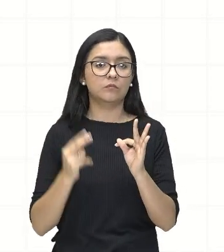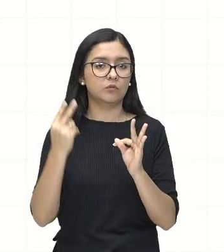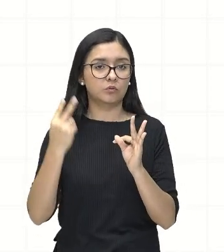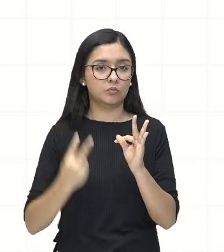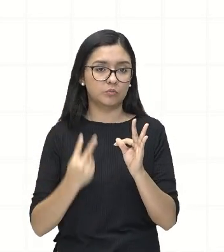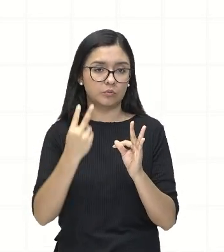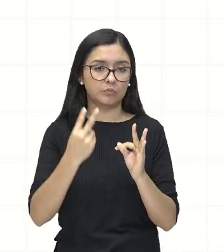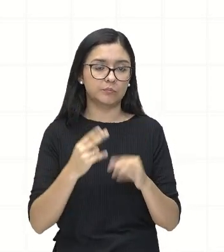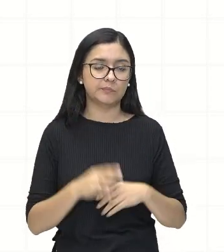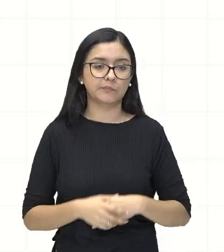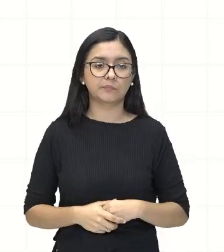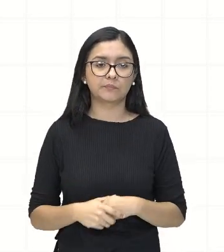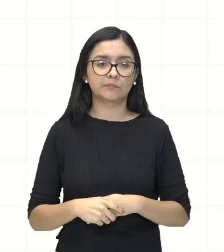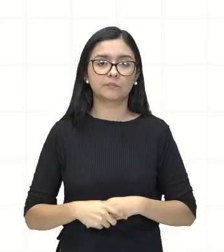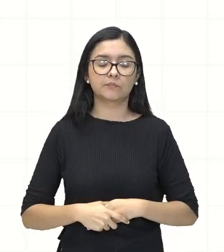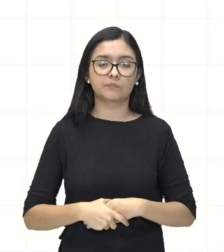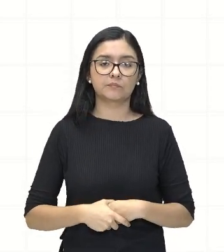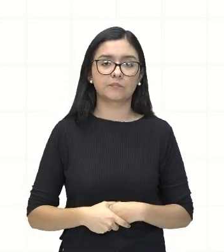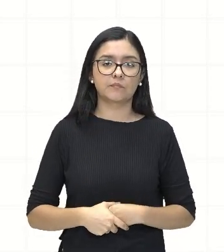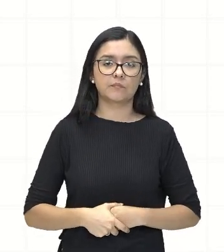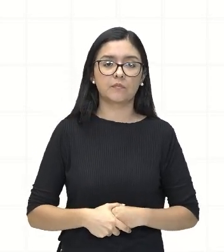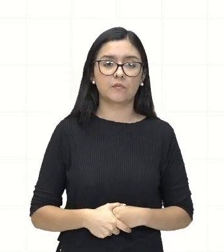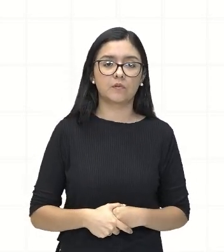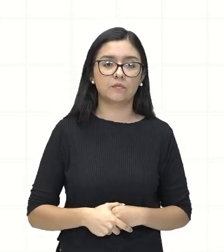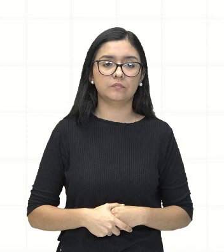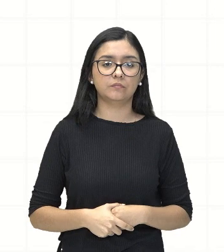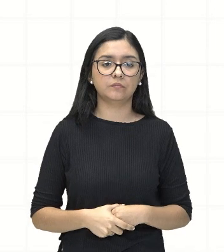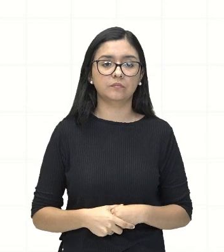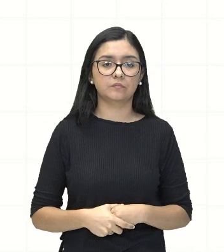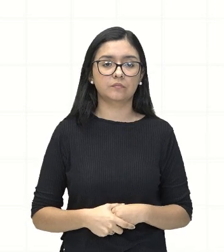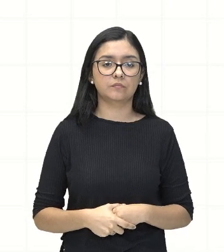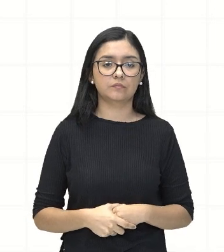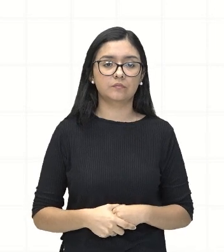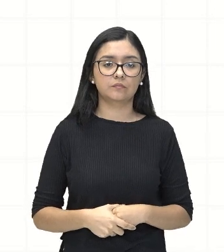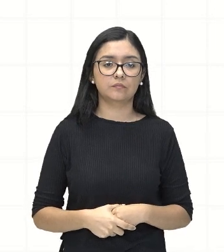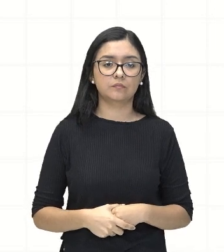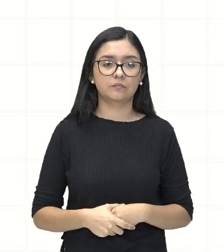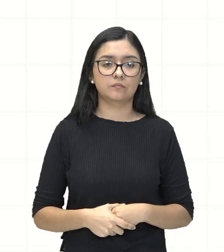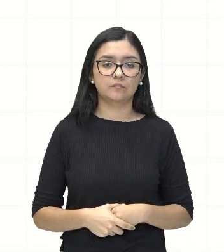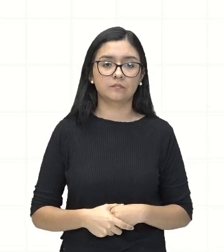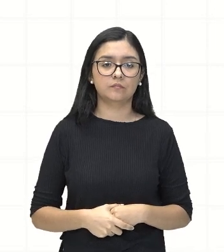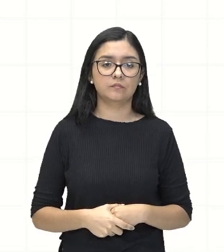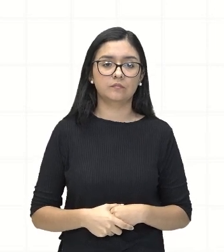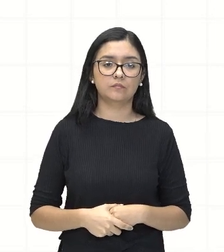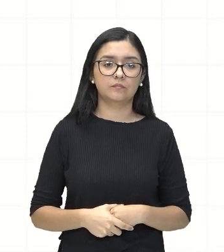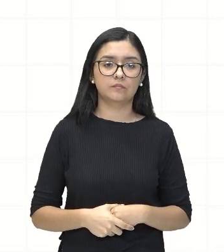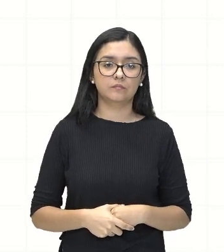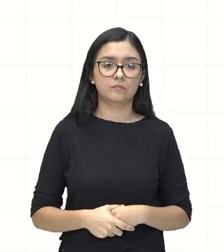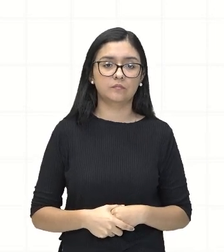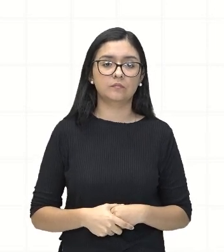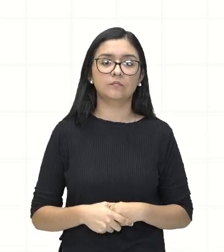monômicos. Então, nós temos aqui, ó, isso é o mesmo, tá?